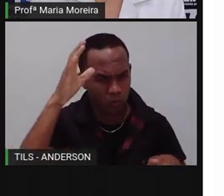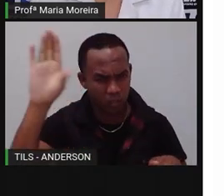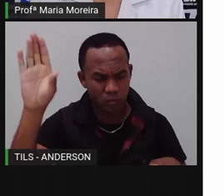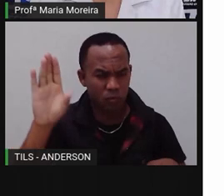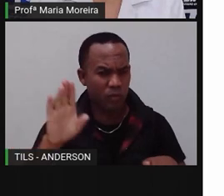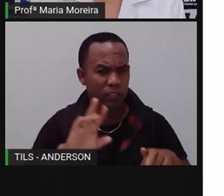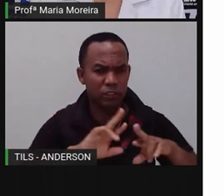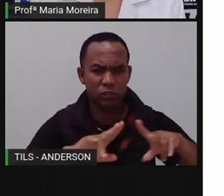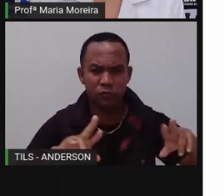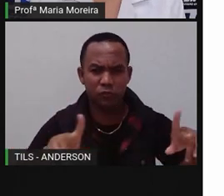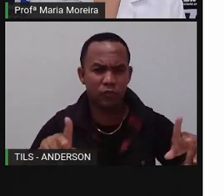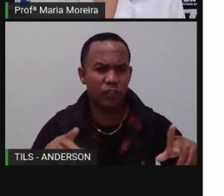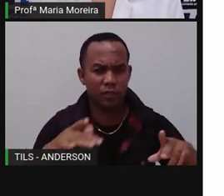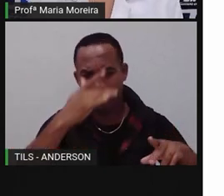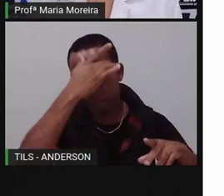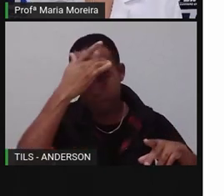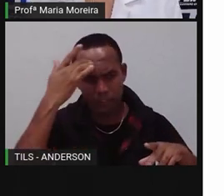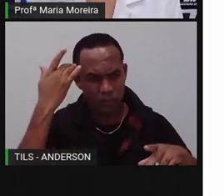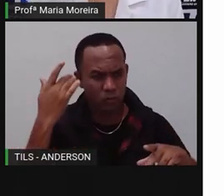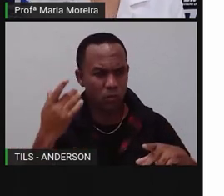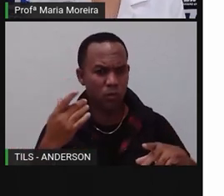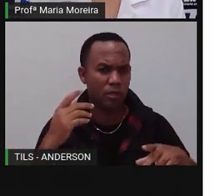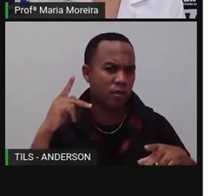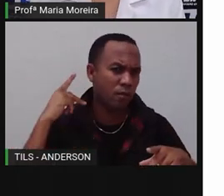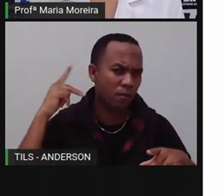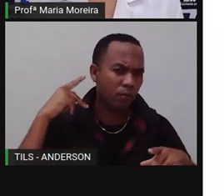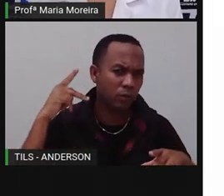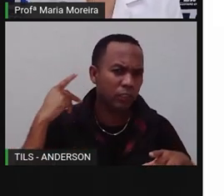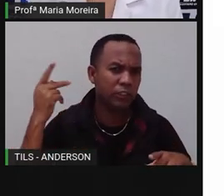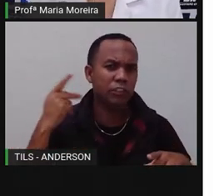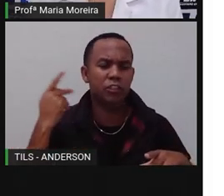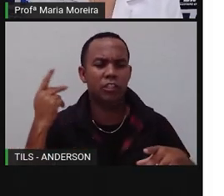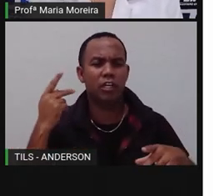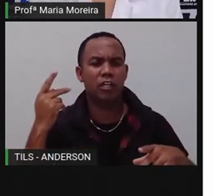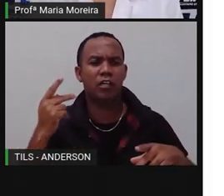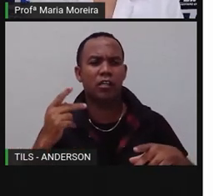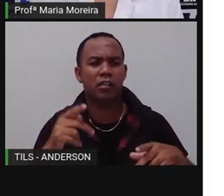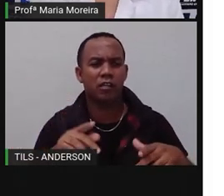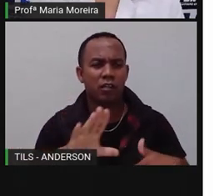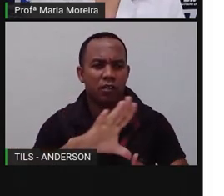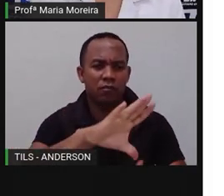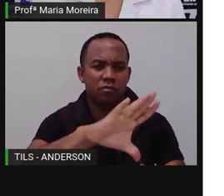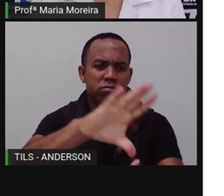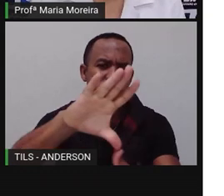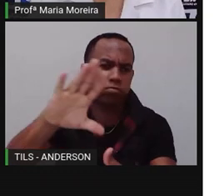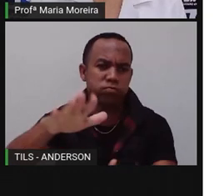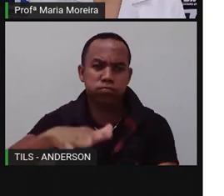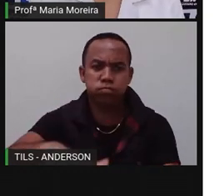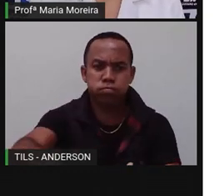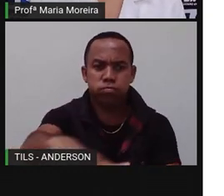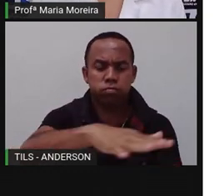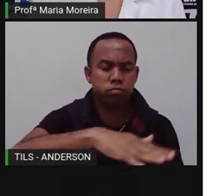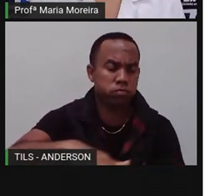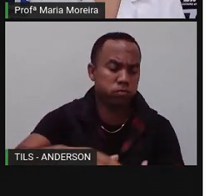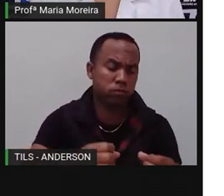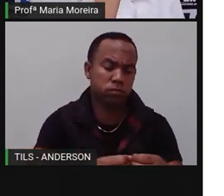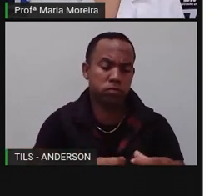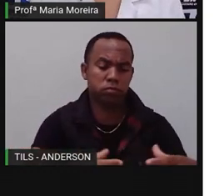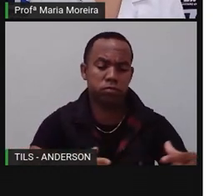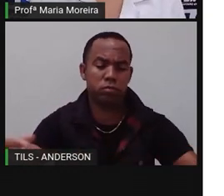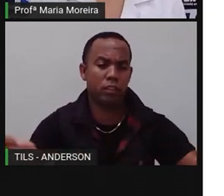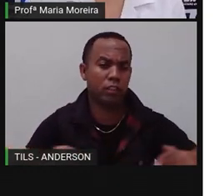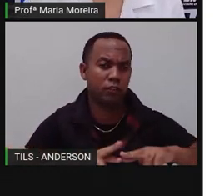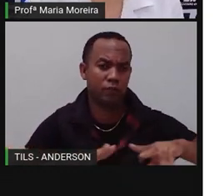étnicos, né? Que está falando dos seus povos, políticos e geográficos. Então, é um território enorme com várias